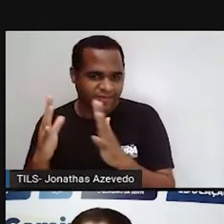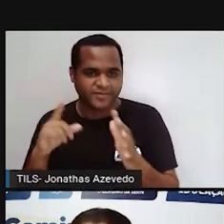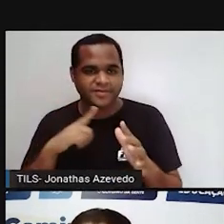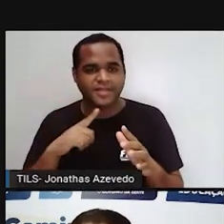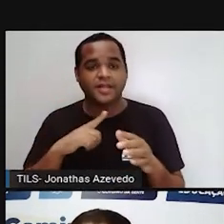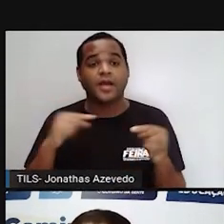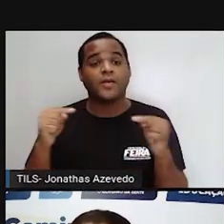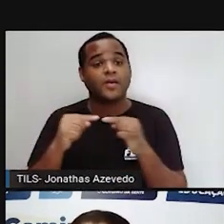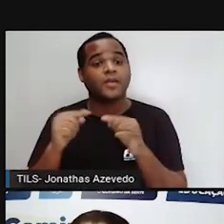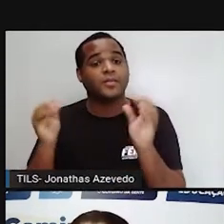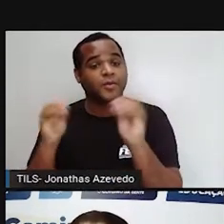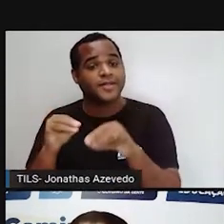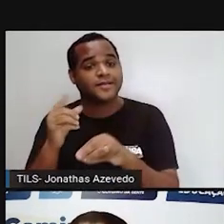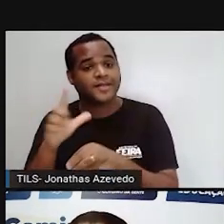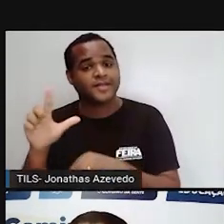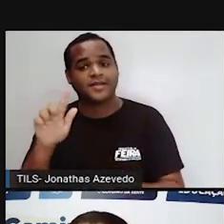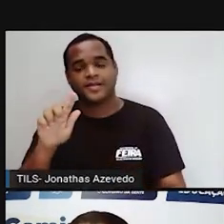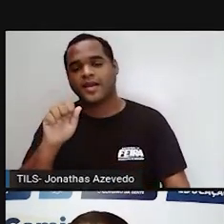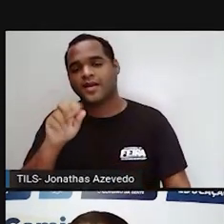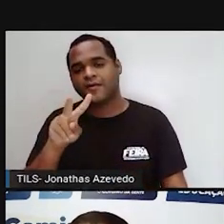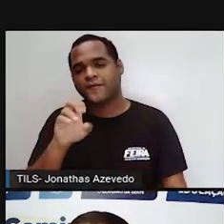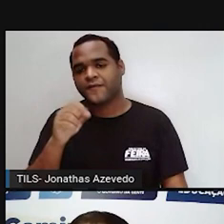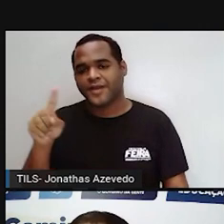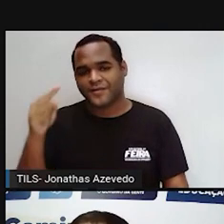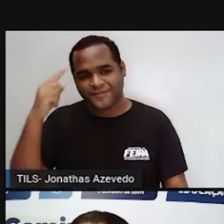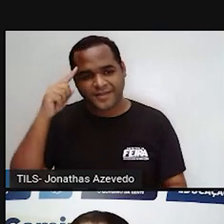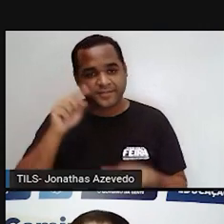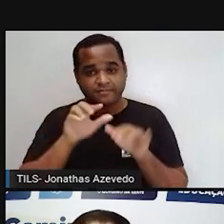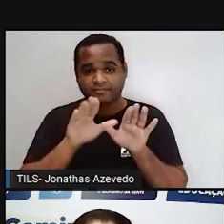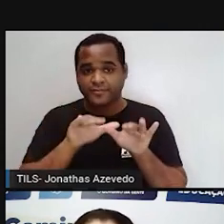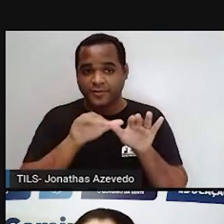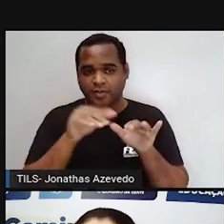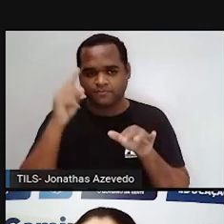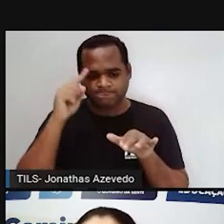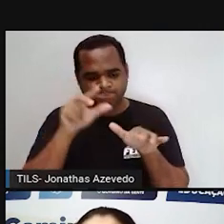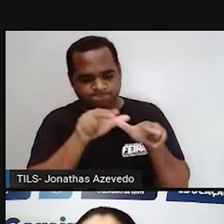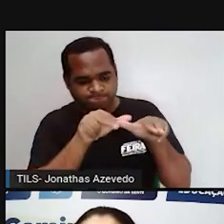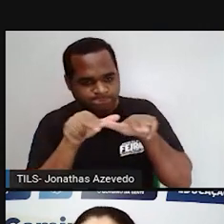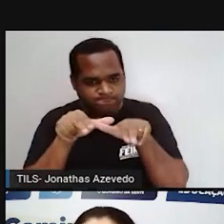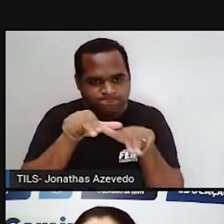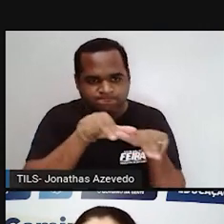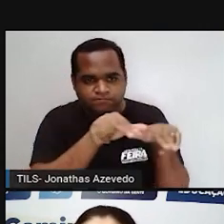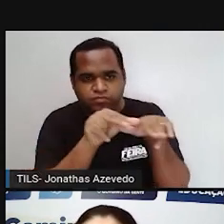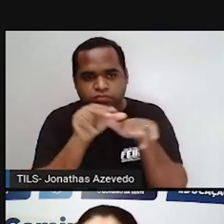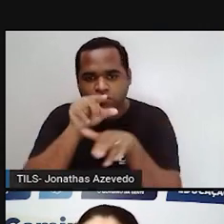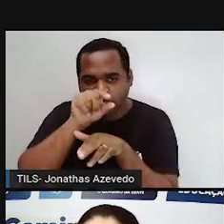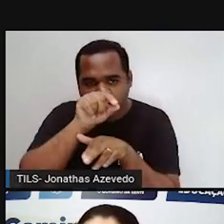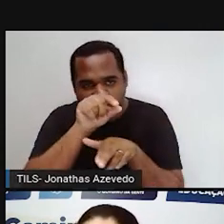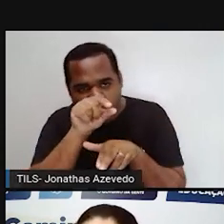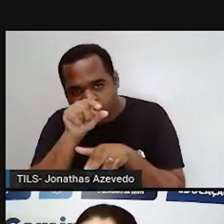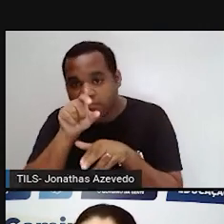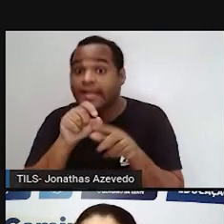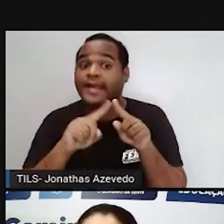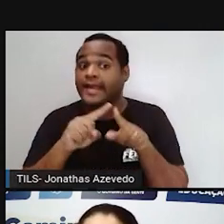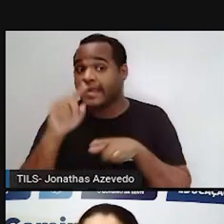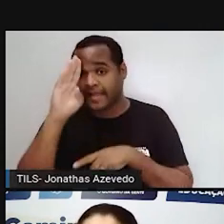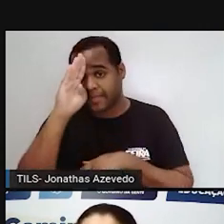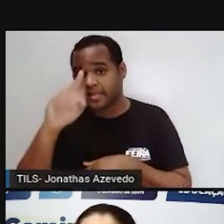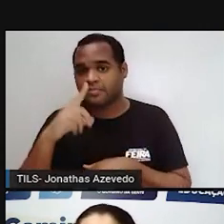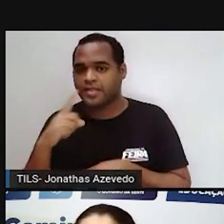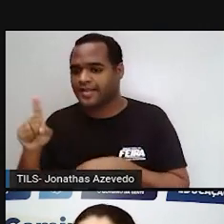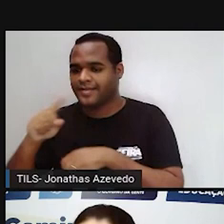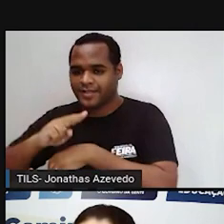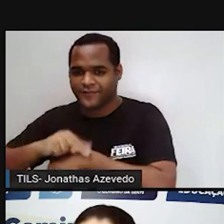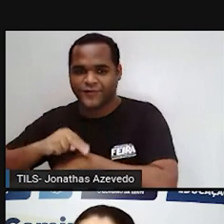do gavião. O gavião, quando ele se alimenta da andorinha, a andorinha antes já comeu o gafanhoto. Então, o gafanhoto vai ser o